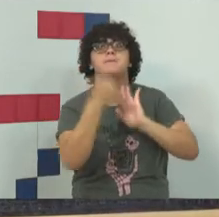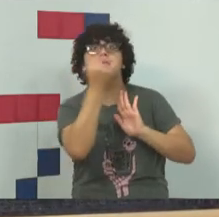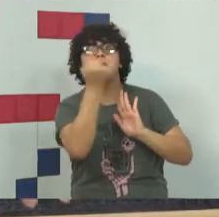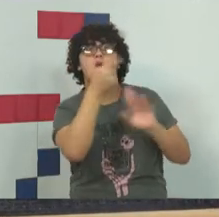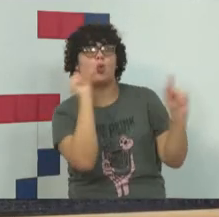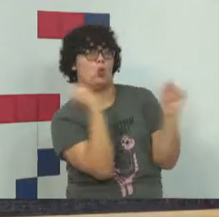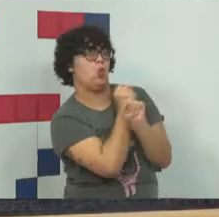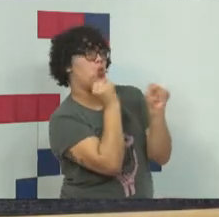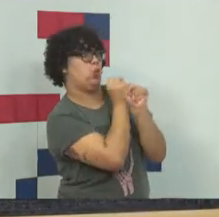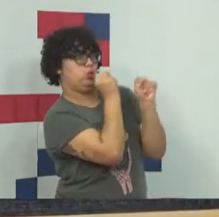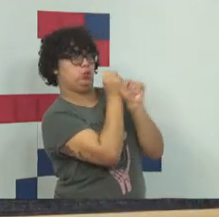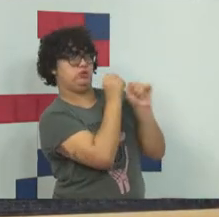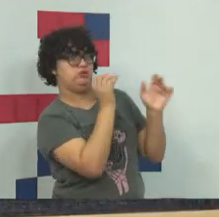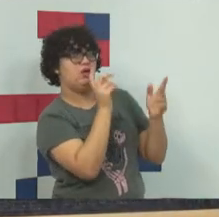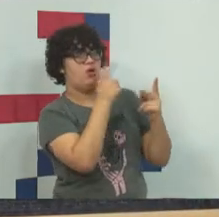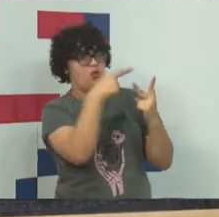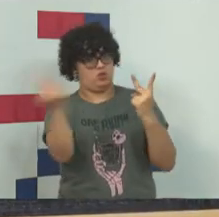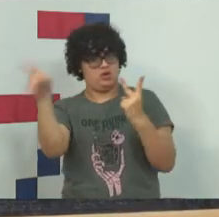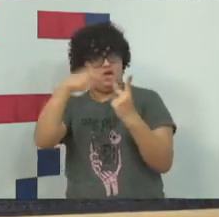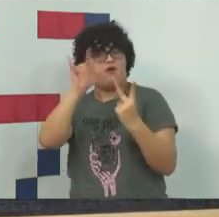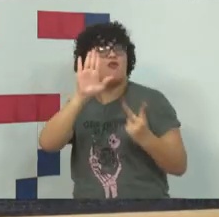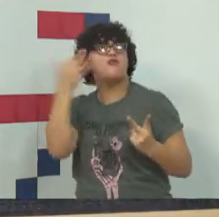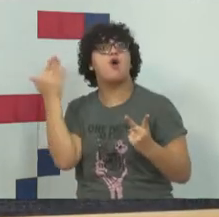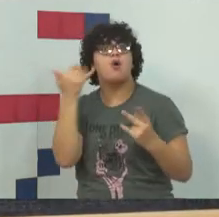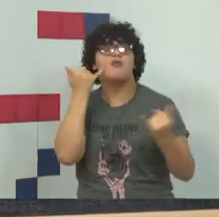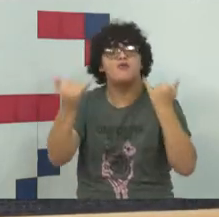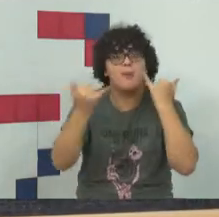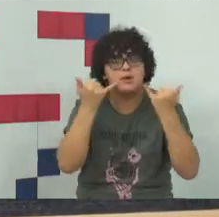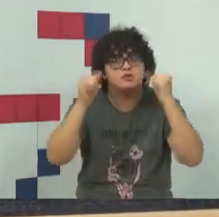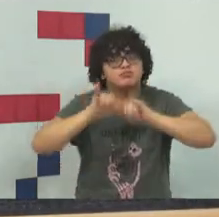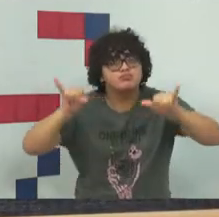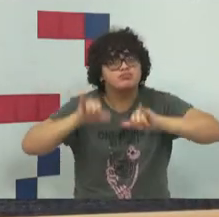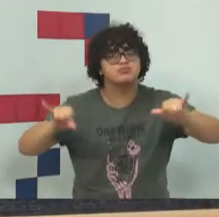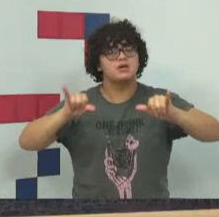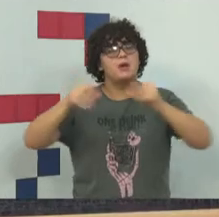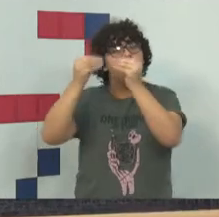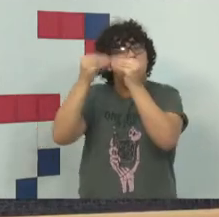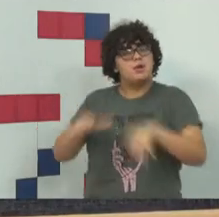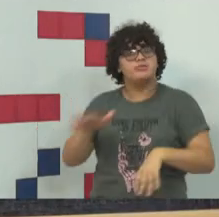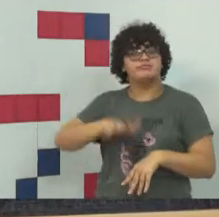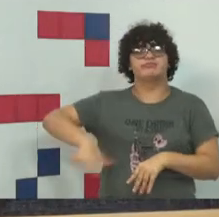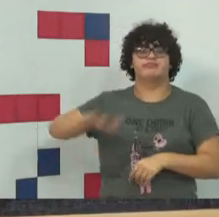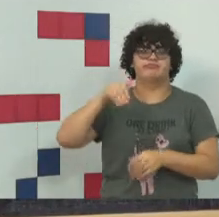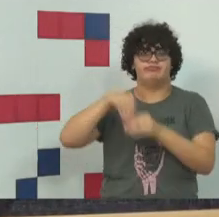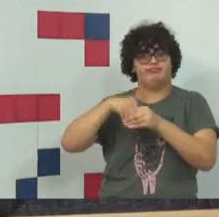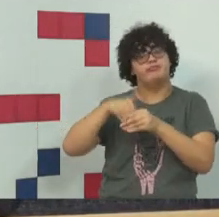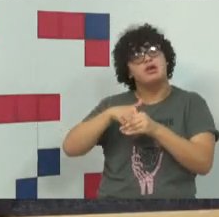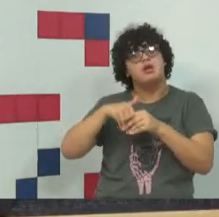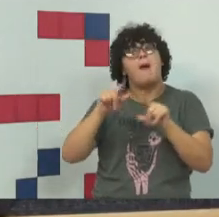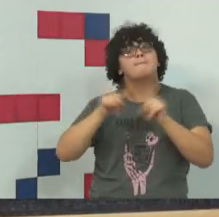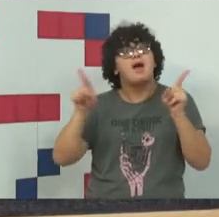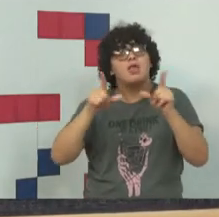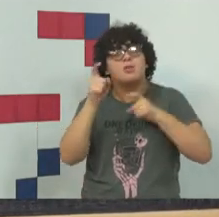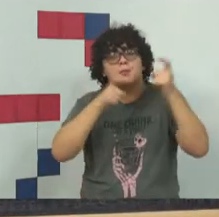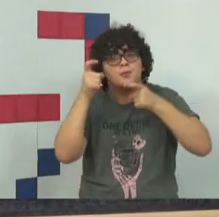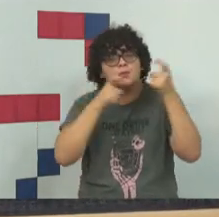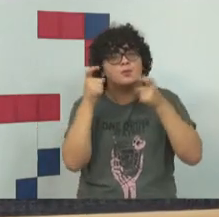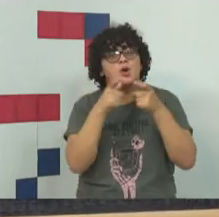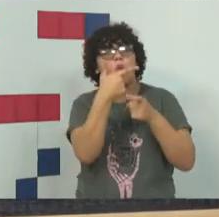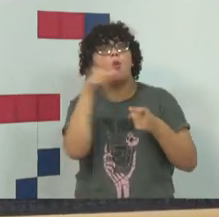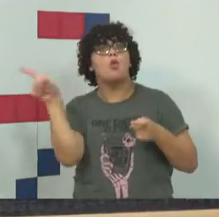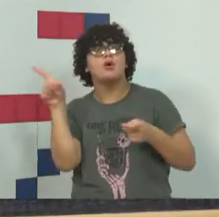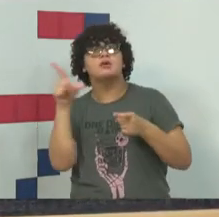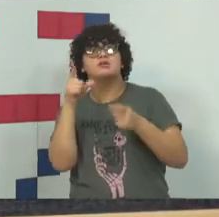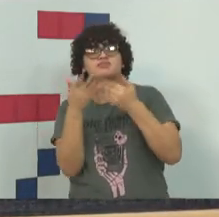a falsa informação de fatos que prejudicam candidatos. Mas existe uma outra preocupação que surgiu